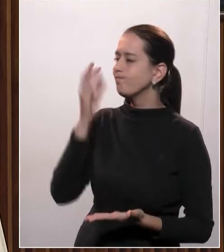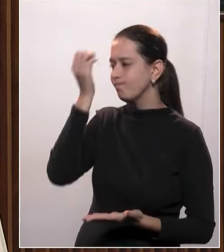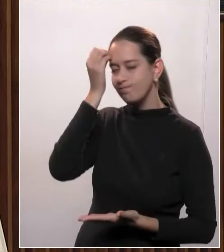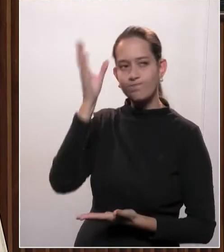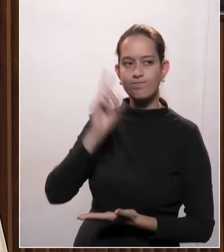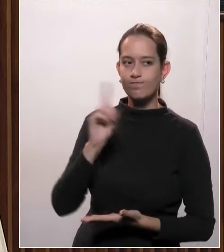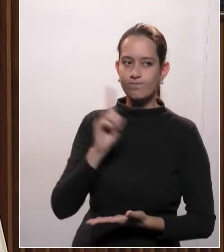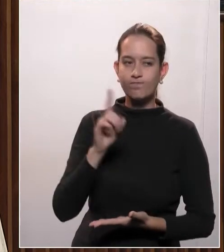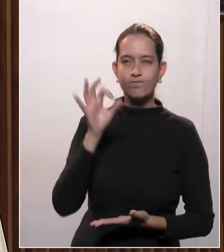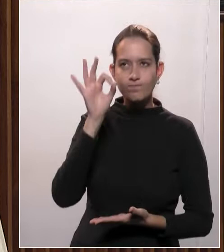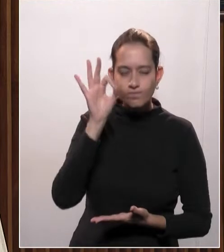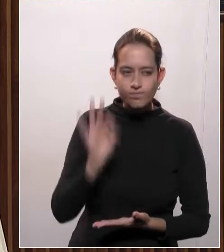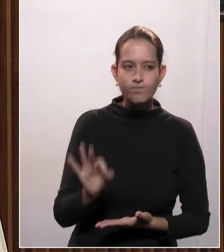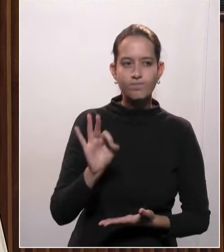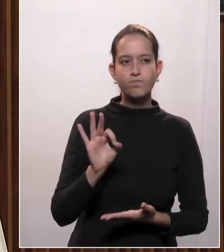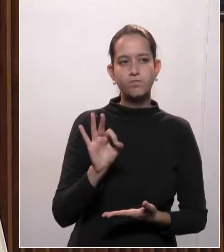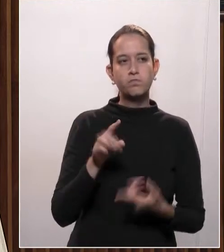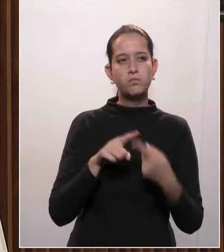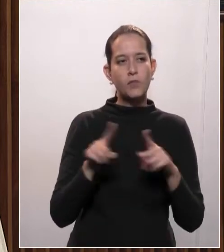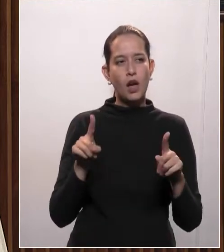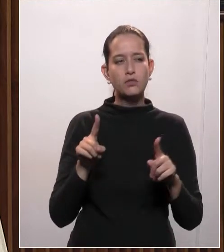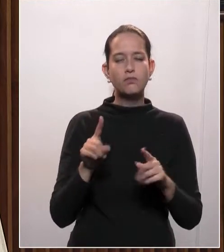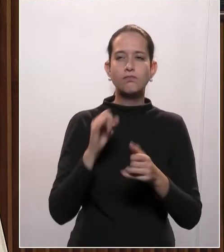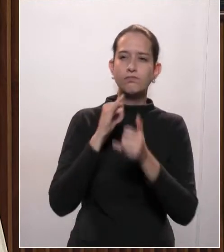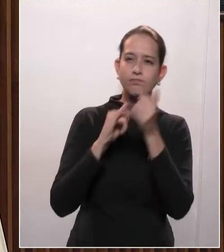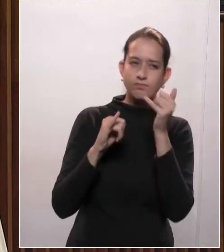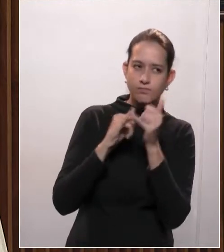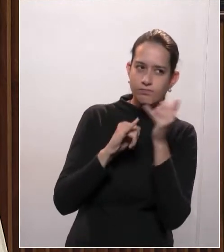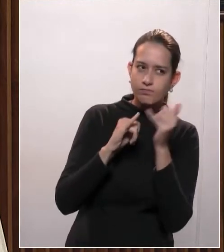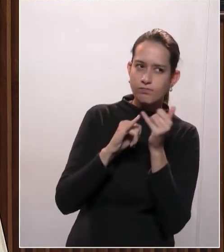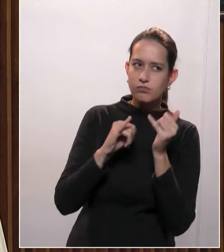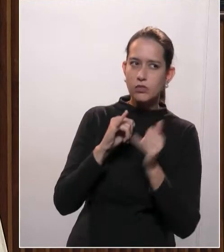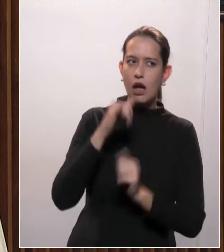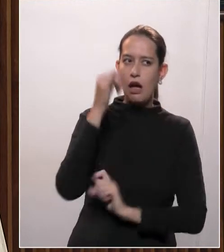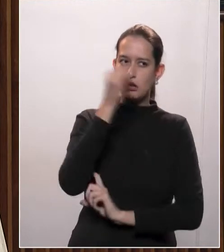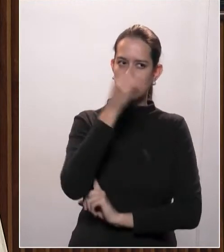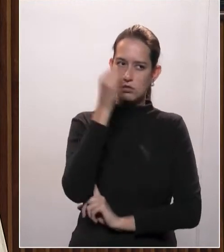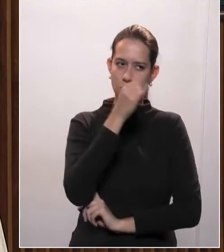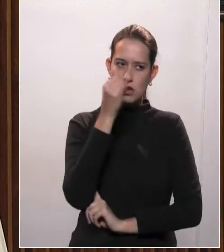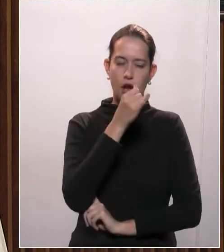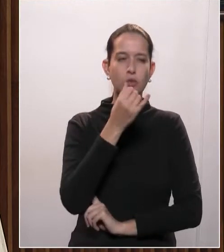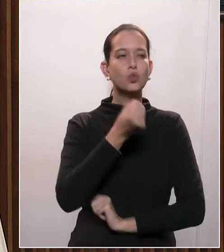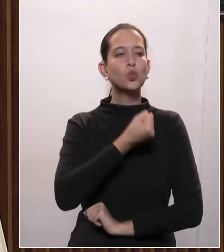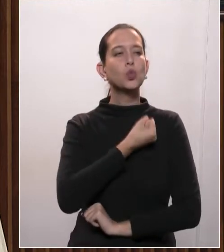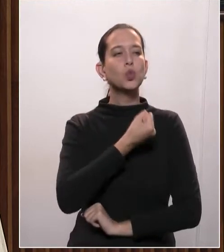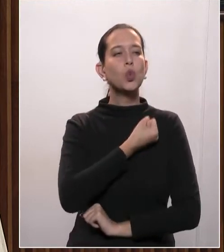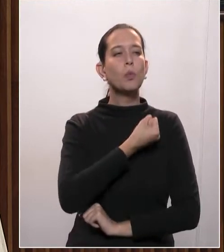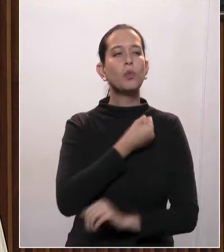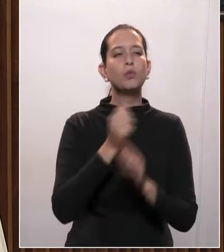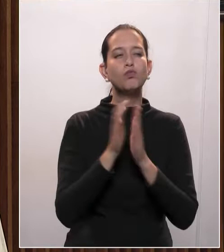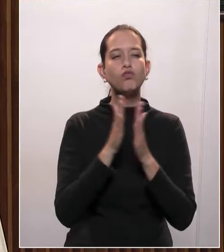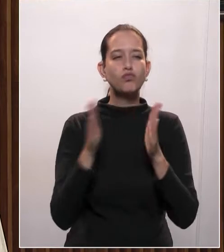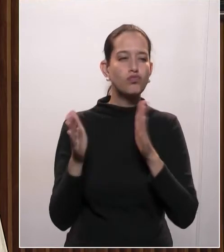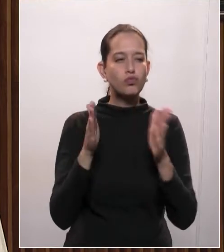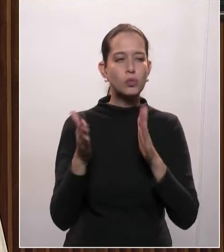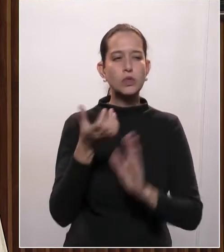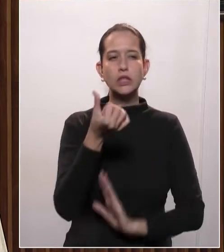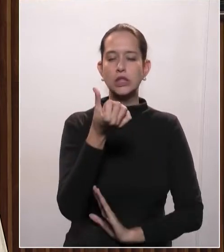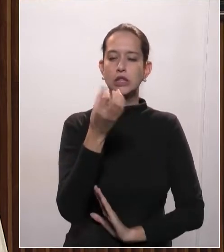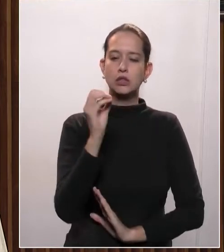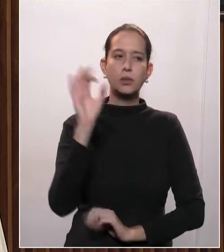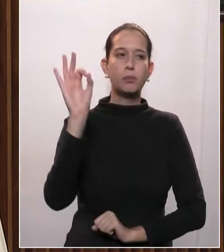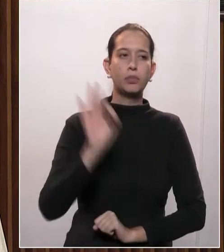mas era algo assim. Na Itália, era a previsão de 60% de contágio da população